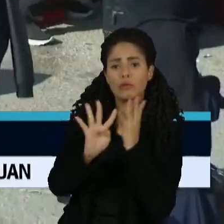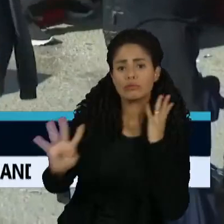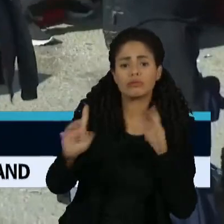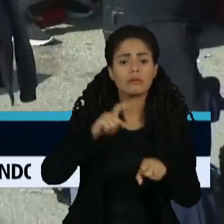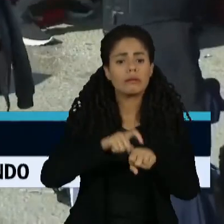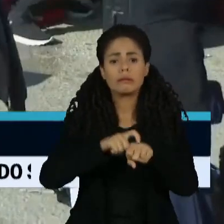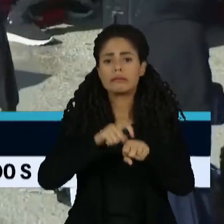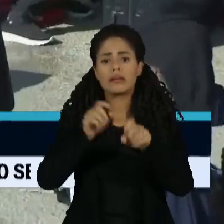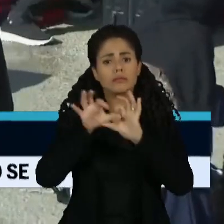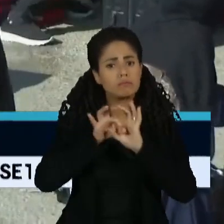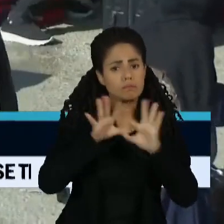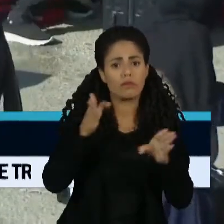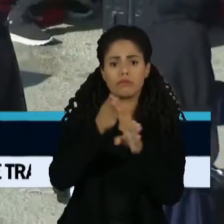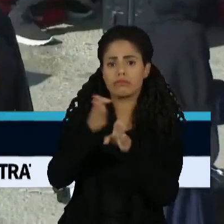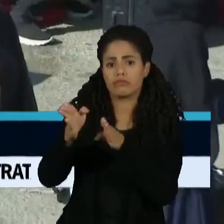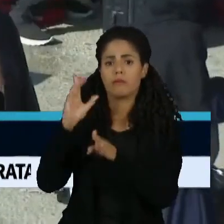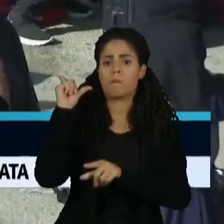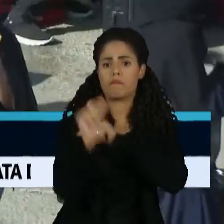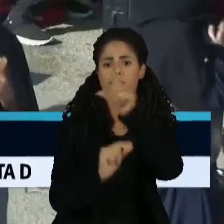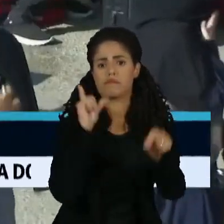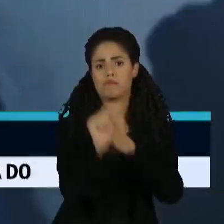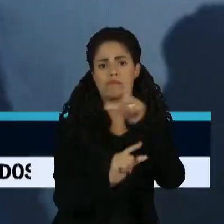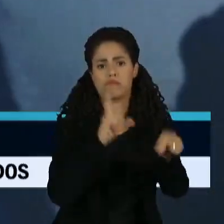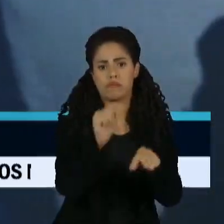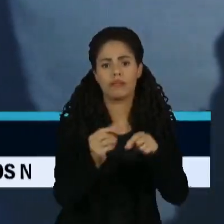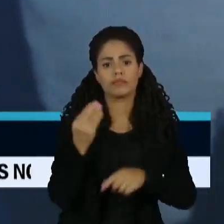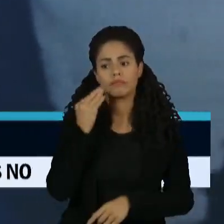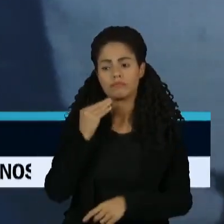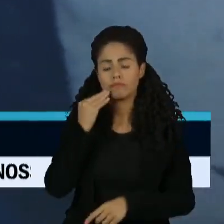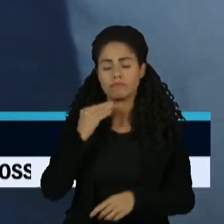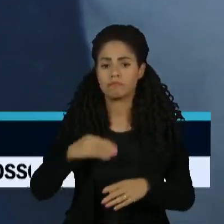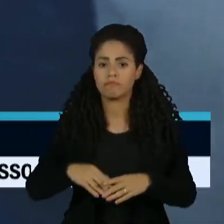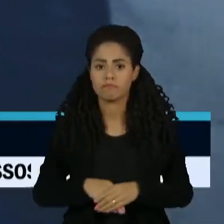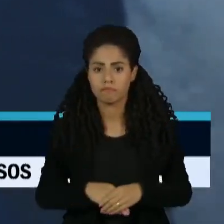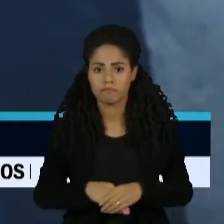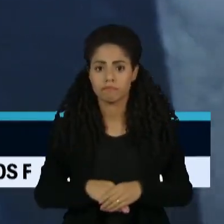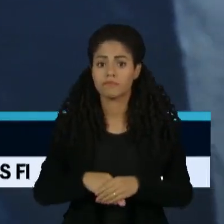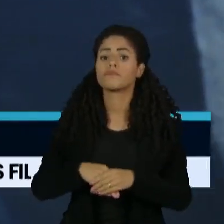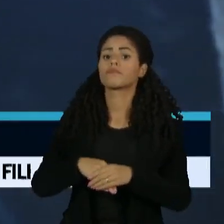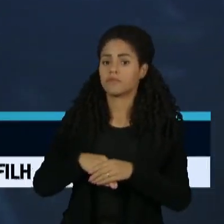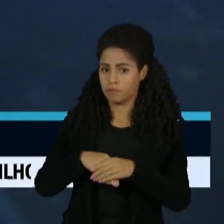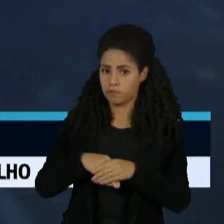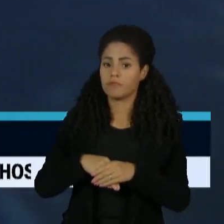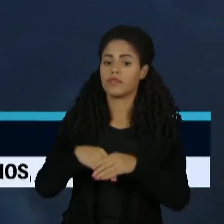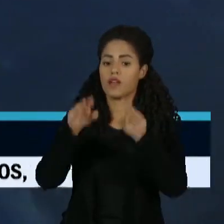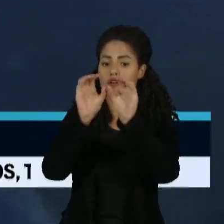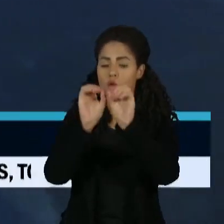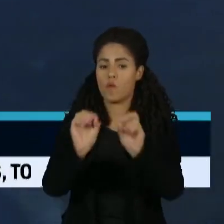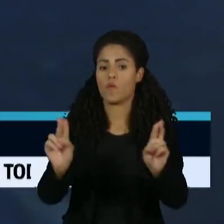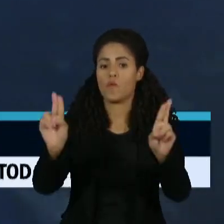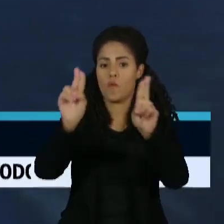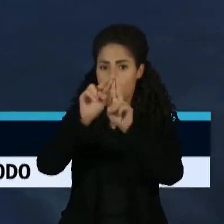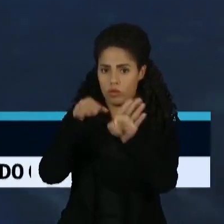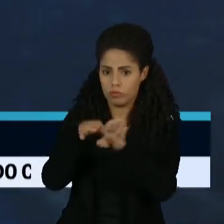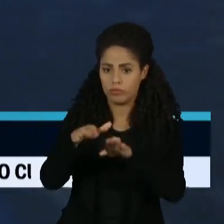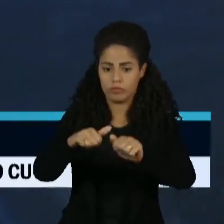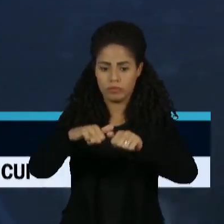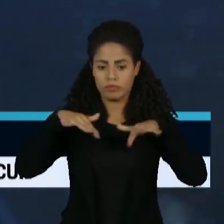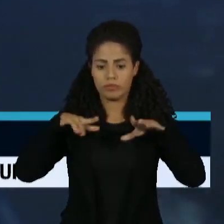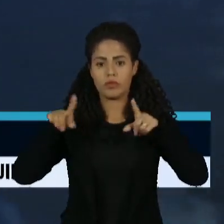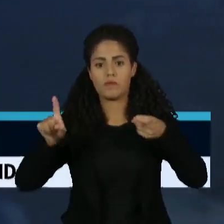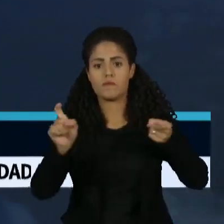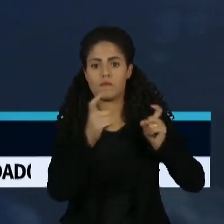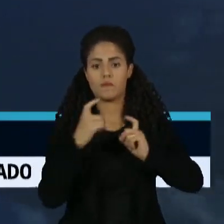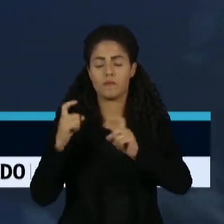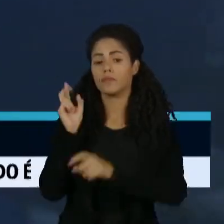momento de cruzar a barreira em Rafá. E o Conselho de Segurança da ONU está neste momento reunido em uma